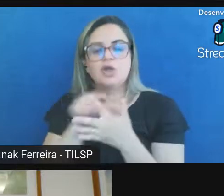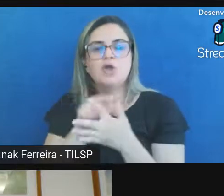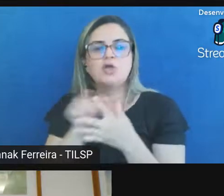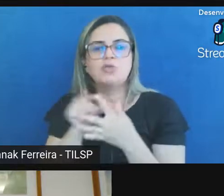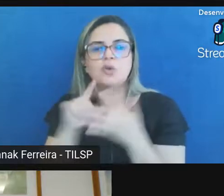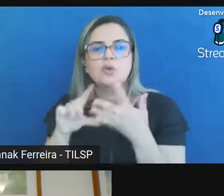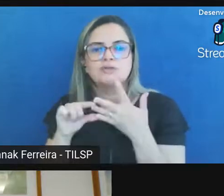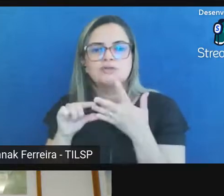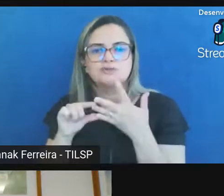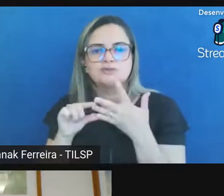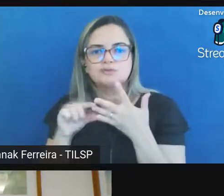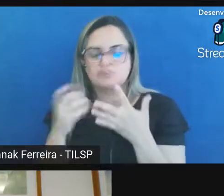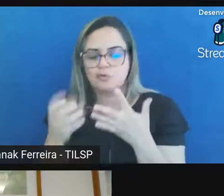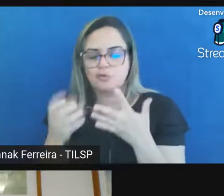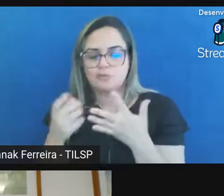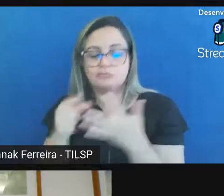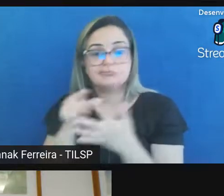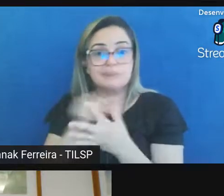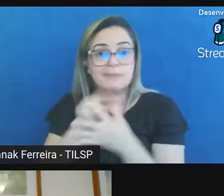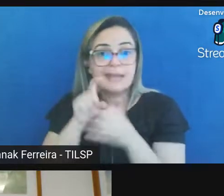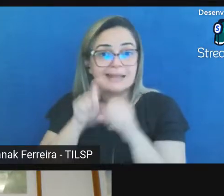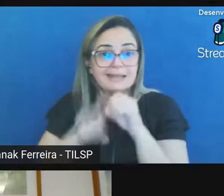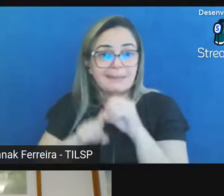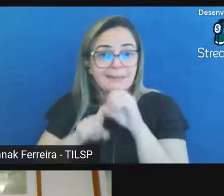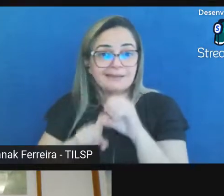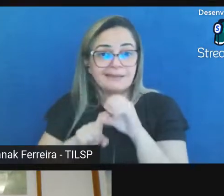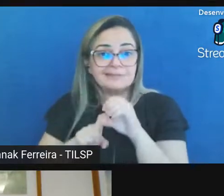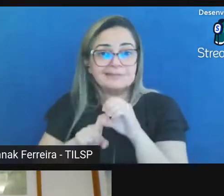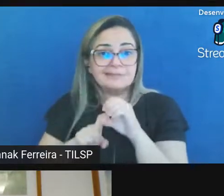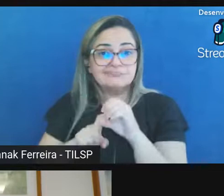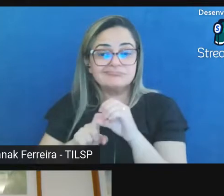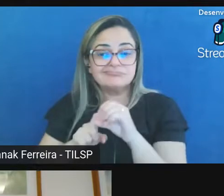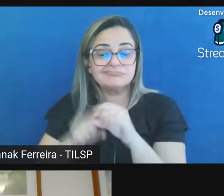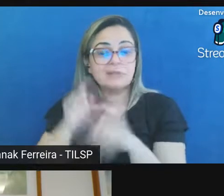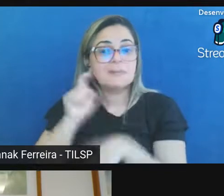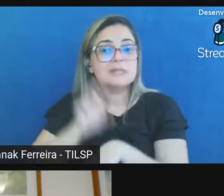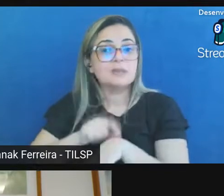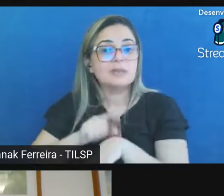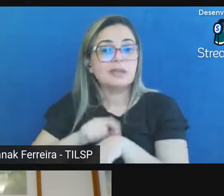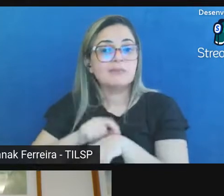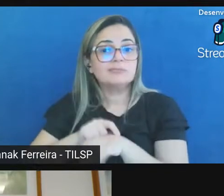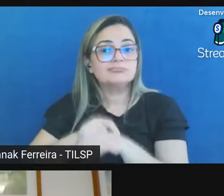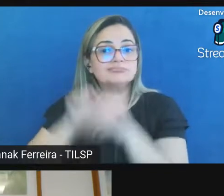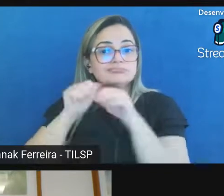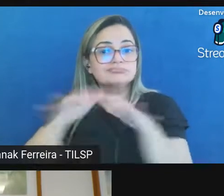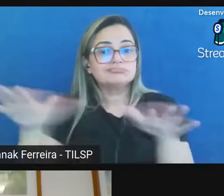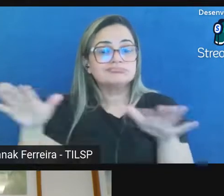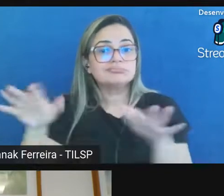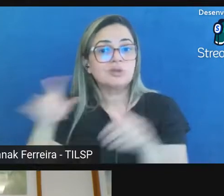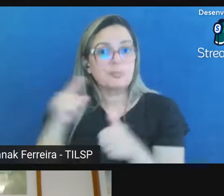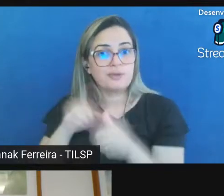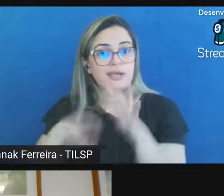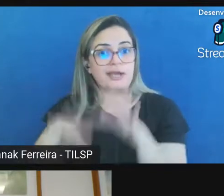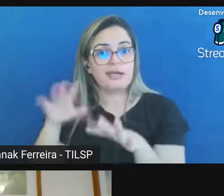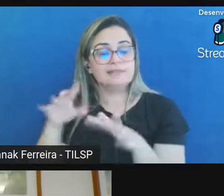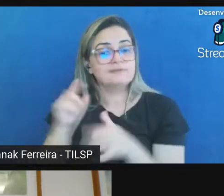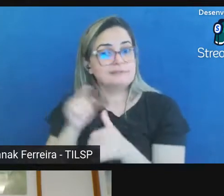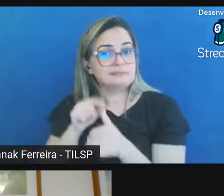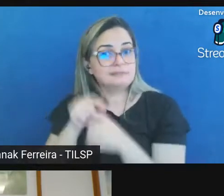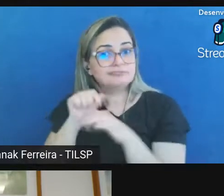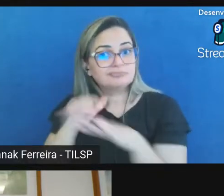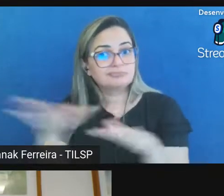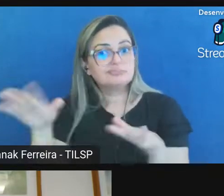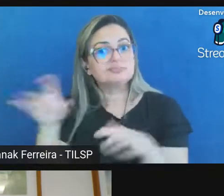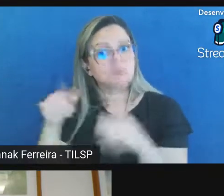primeira dependência transmissão no tempo porque a transmissão no tempo é um problema de autenticidade dos documentos